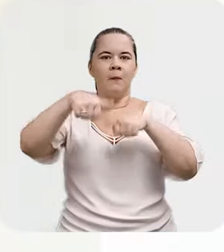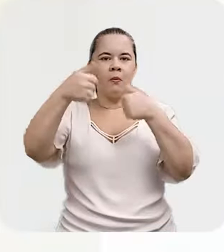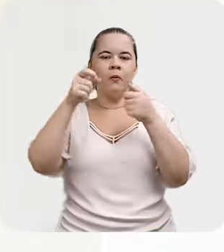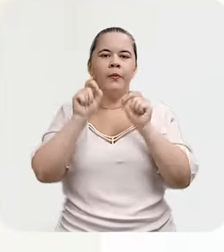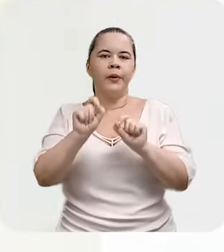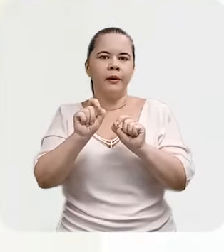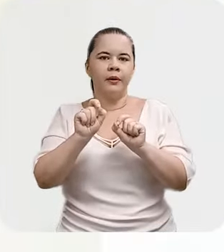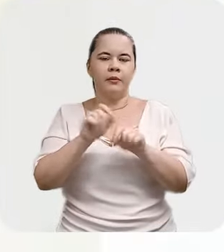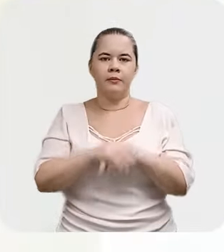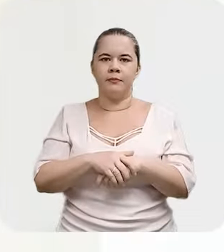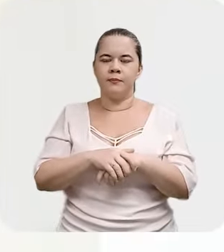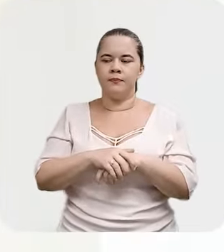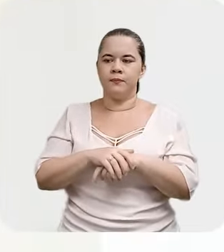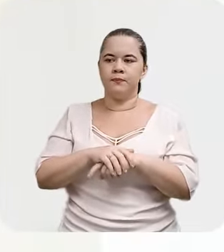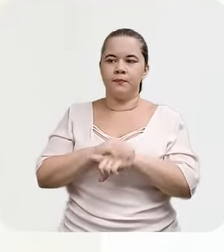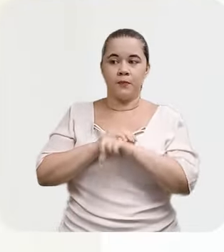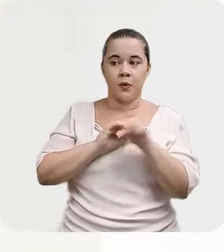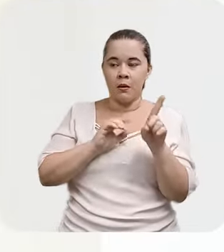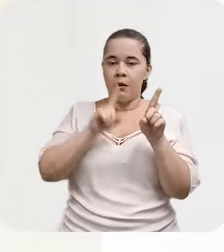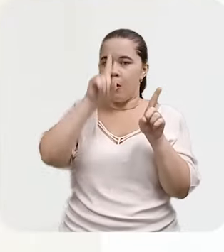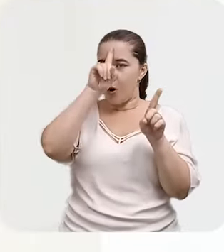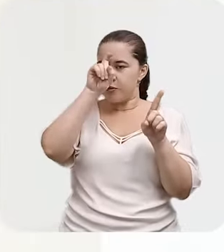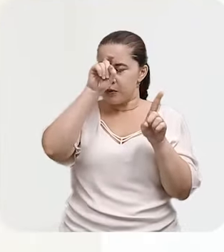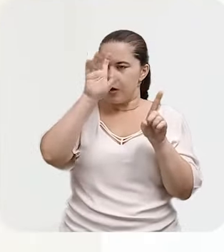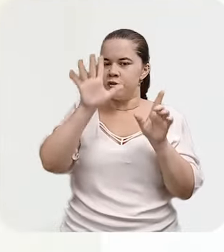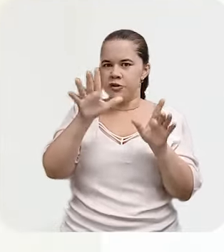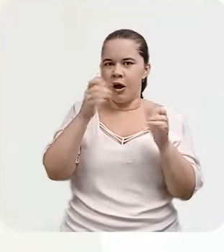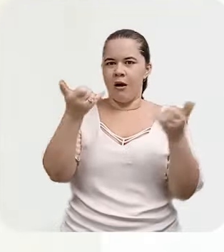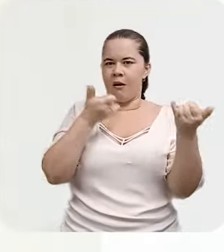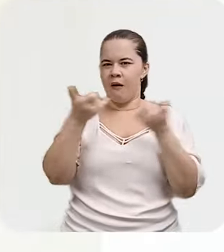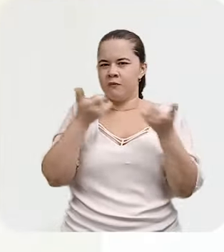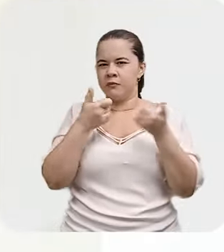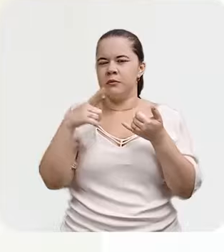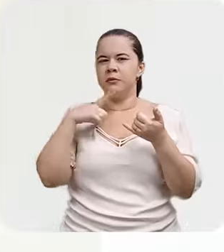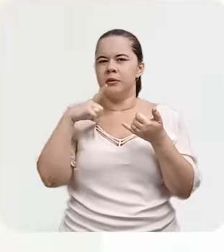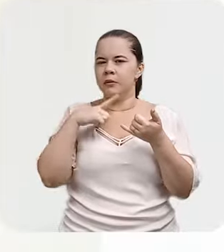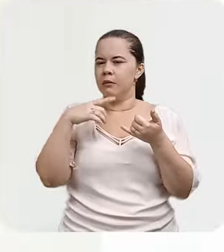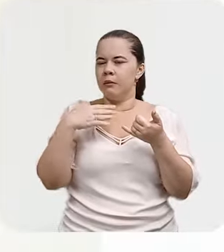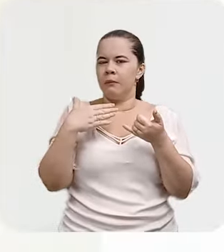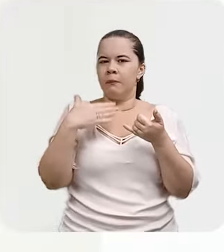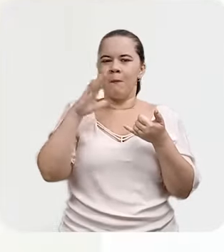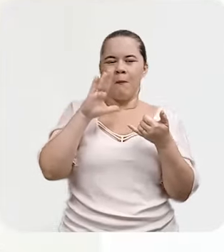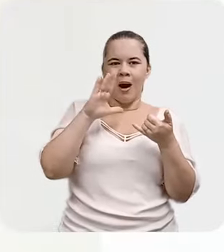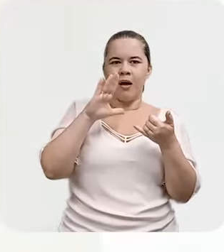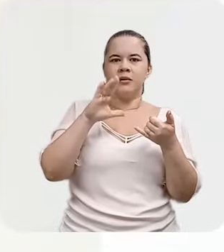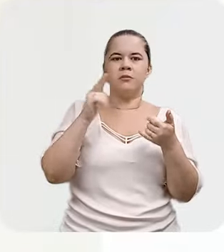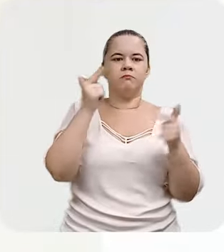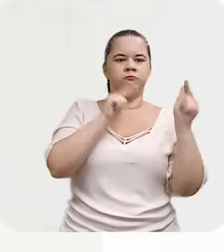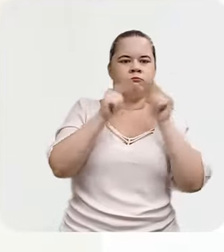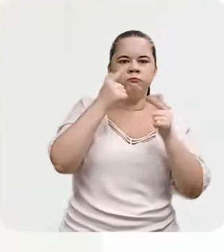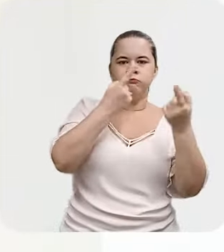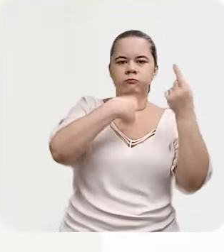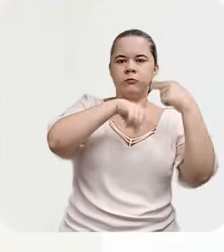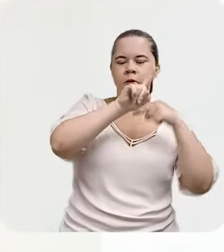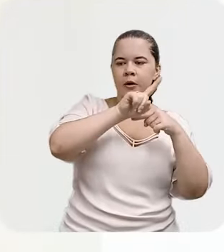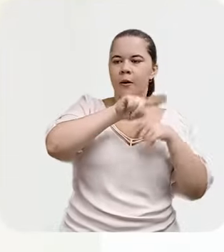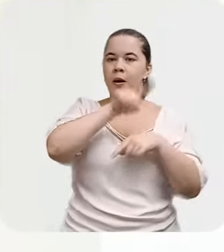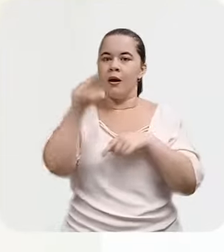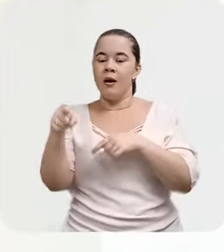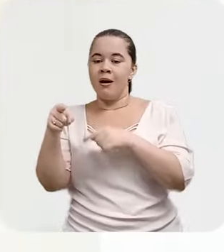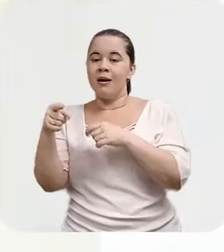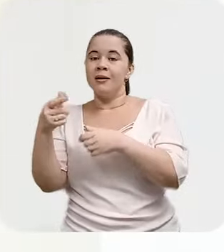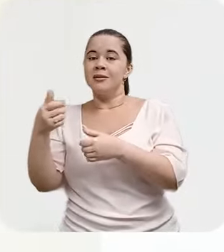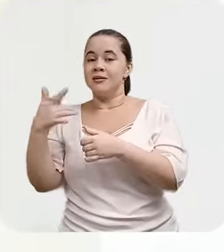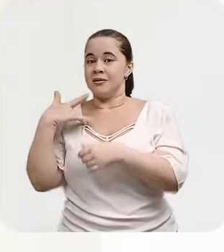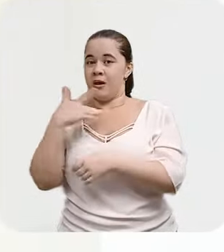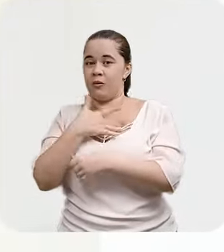Nós recebemos muitas notificações vindas do hospital relacionado a algum agravo relacionado ao trabalho. E da atenção básica, não.